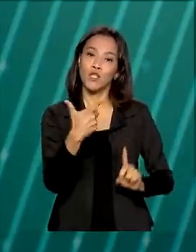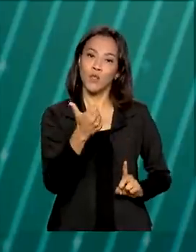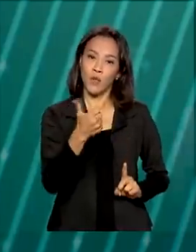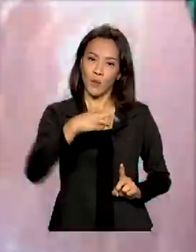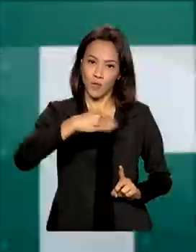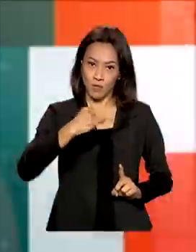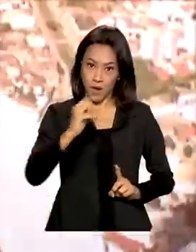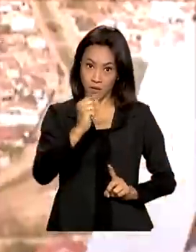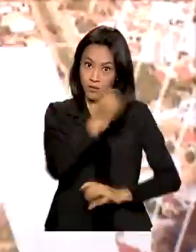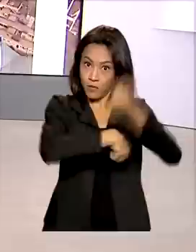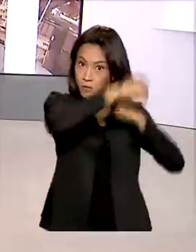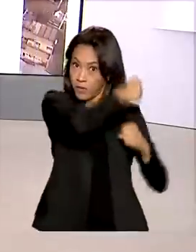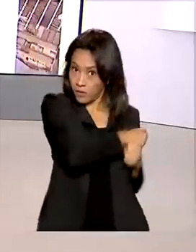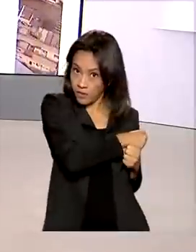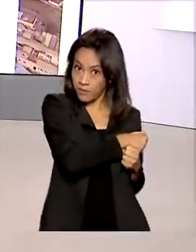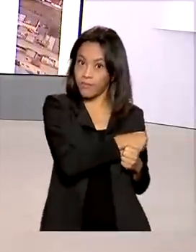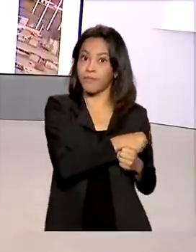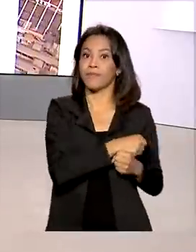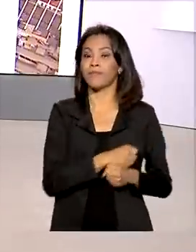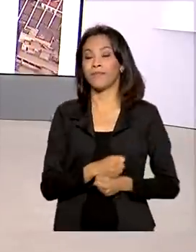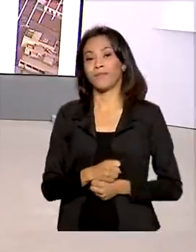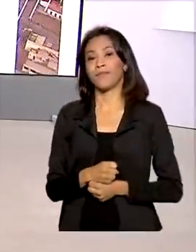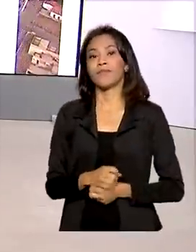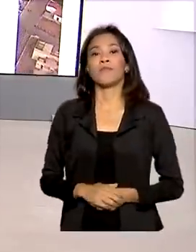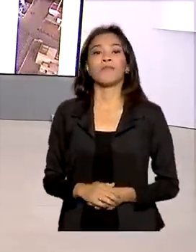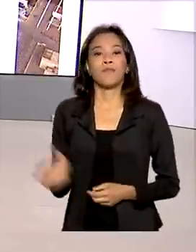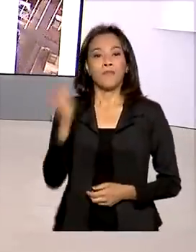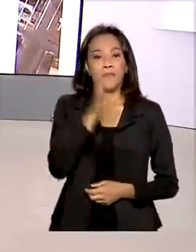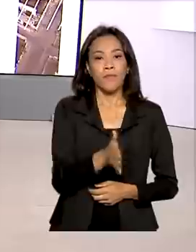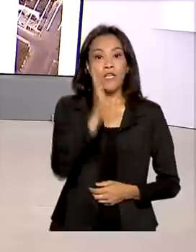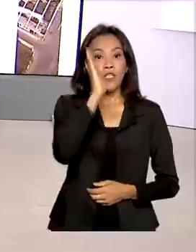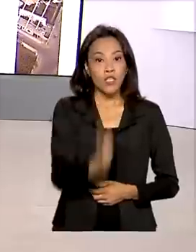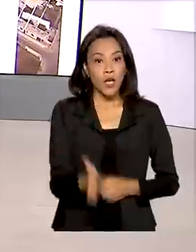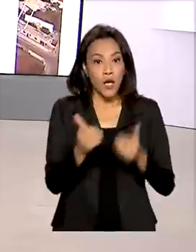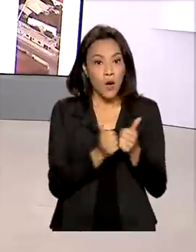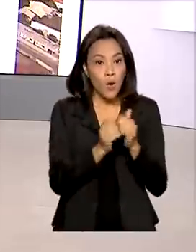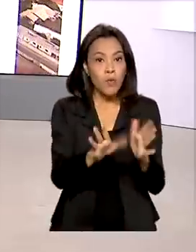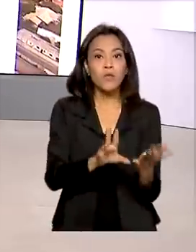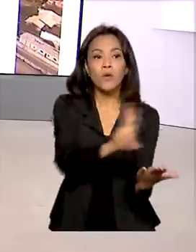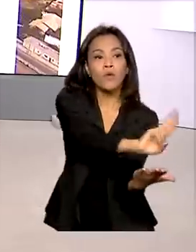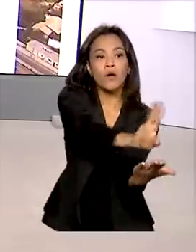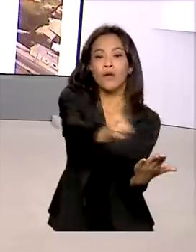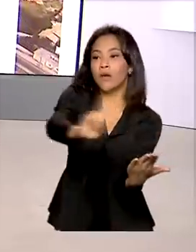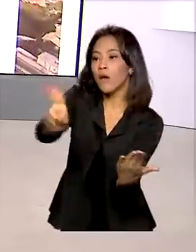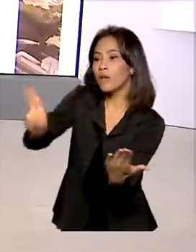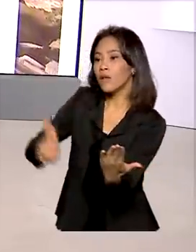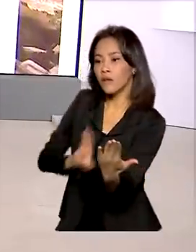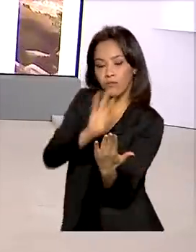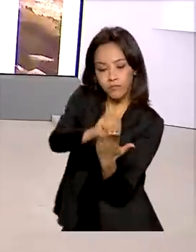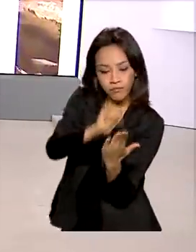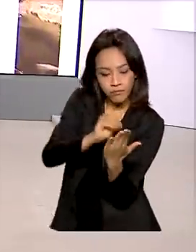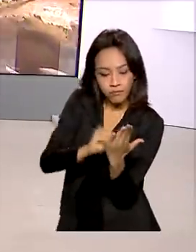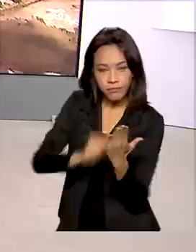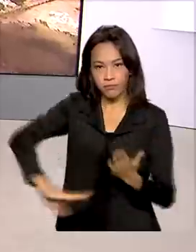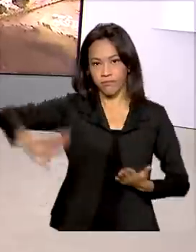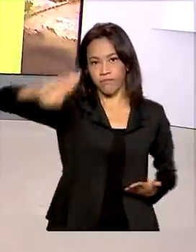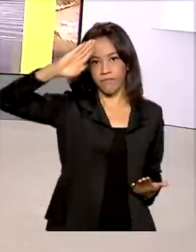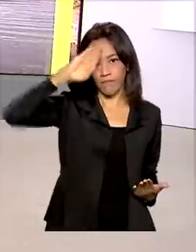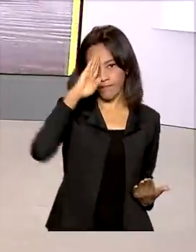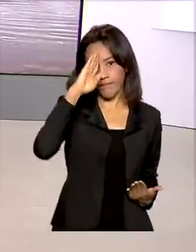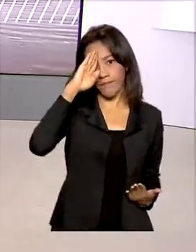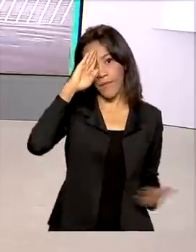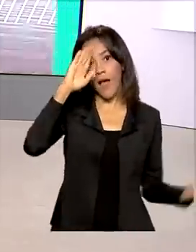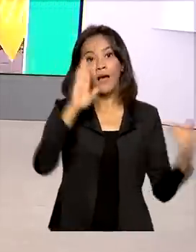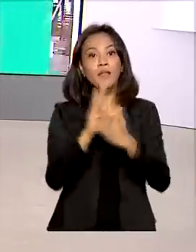do ano passado. Começou a temporada de alistamento militar deste ano. As inscrições podem ser feitas